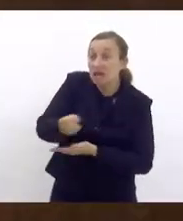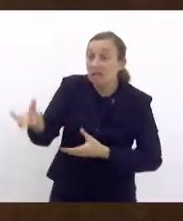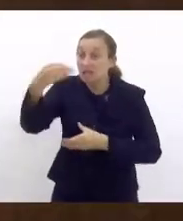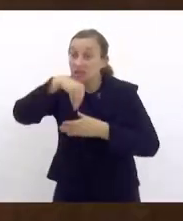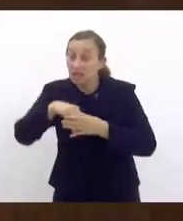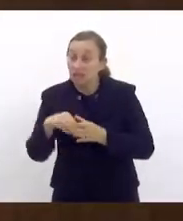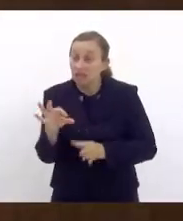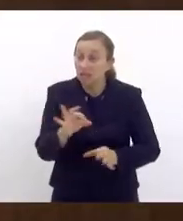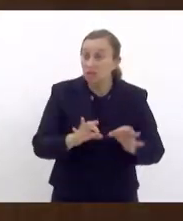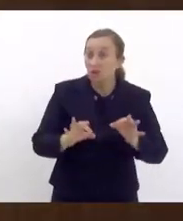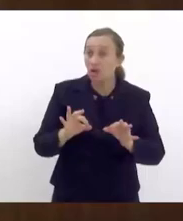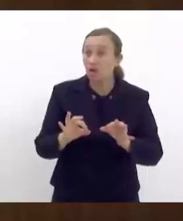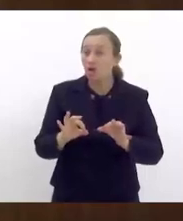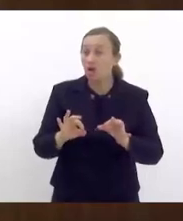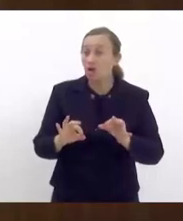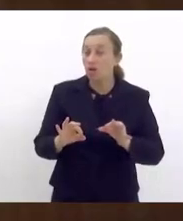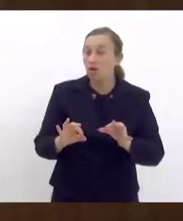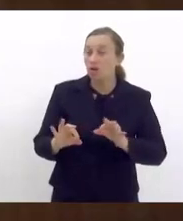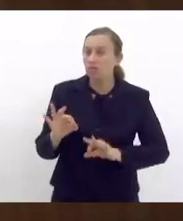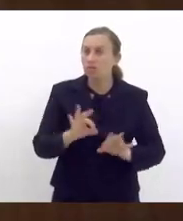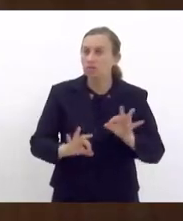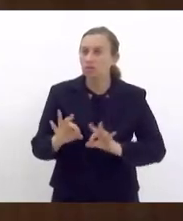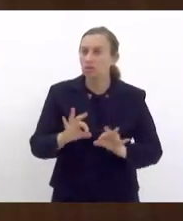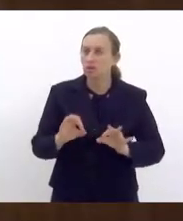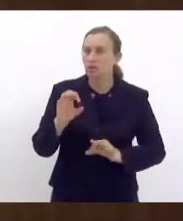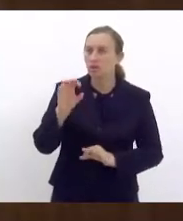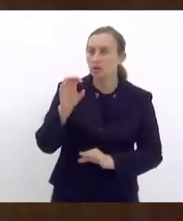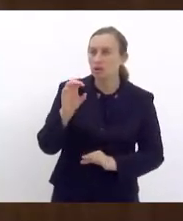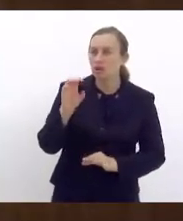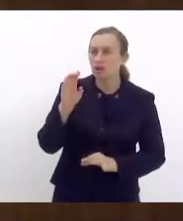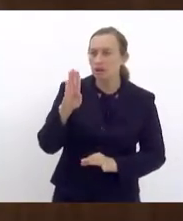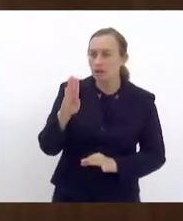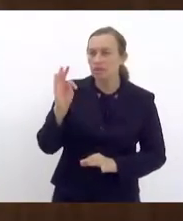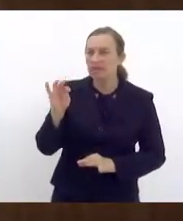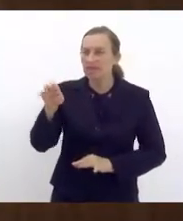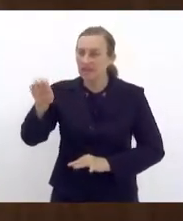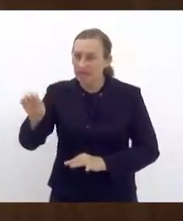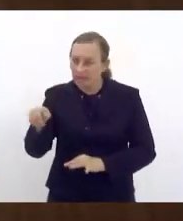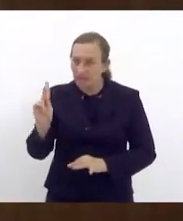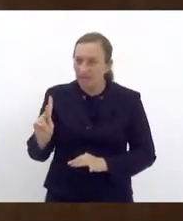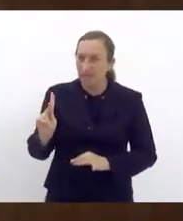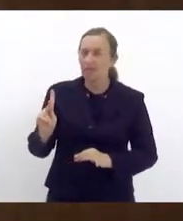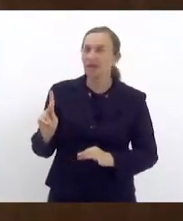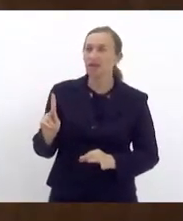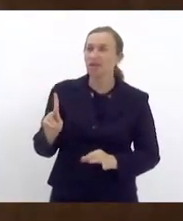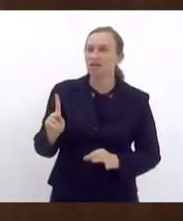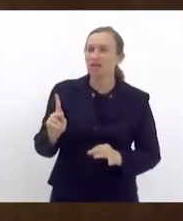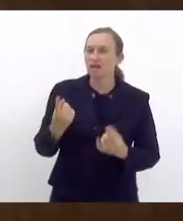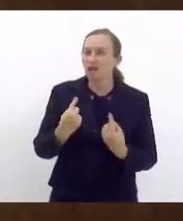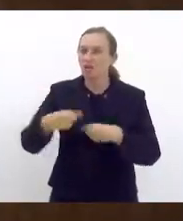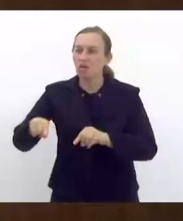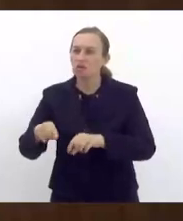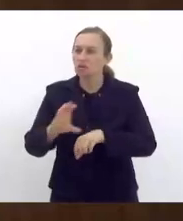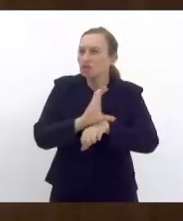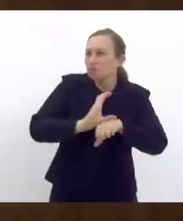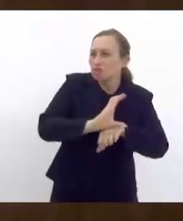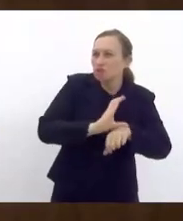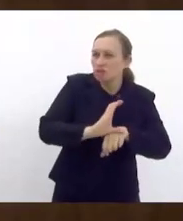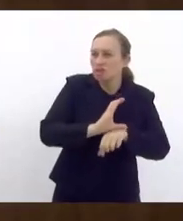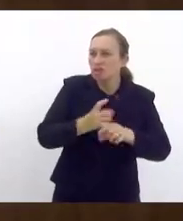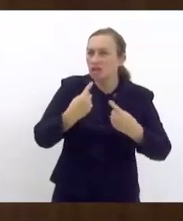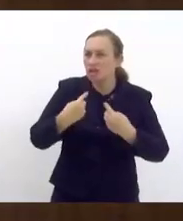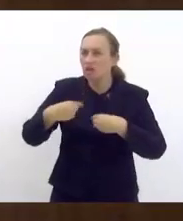operadoras que a gente, de modo geral, chama de big techs, que afrontam a Constituição, afrontam as